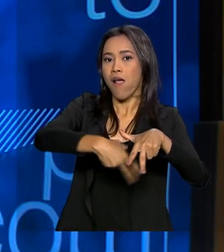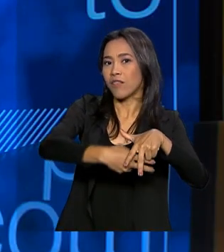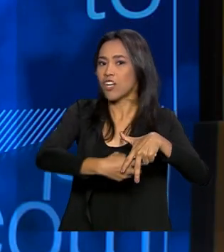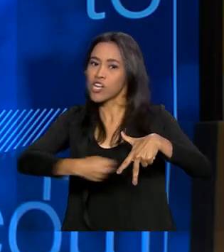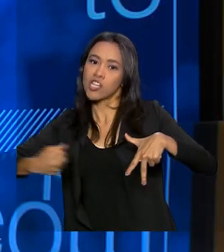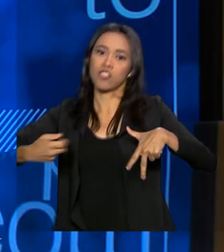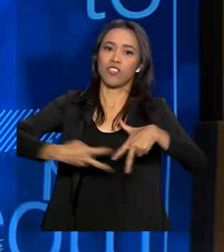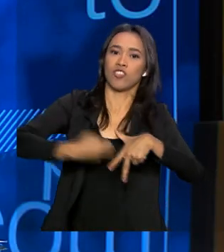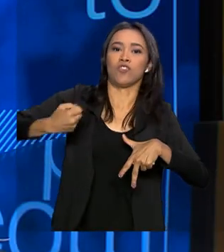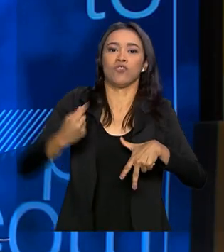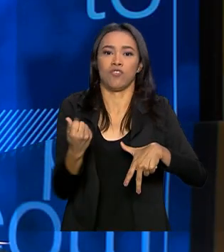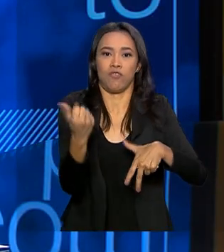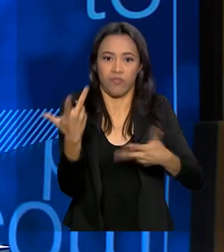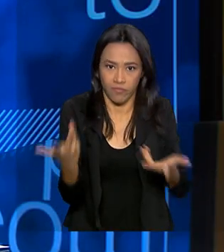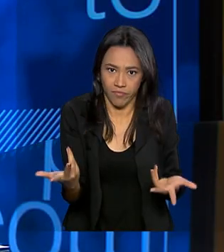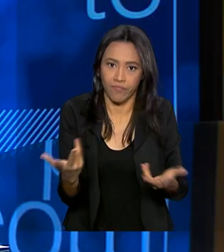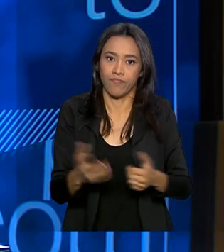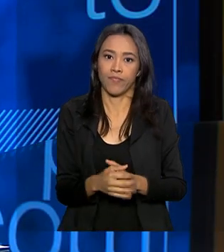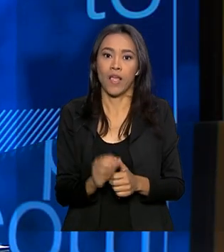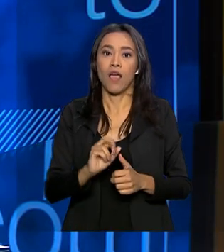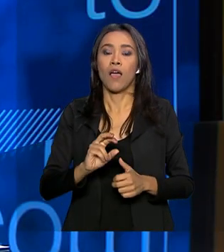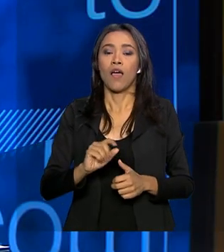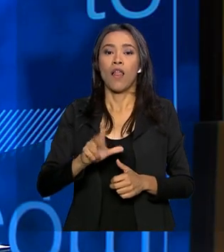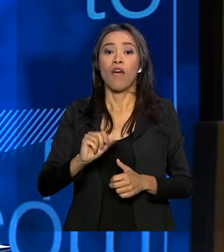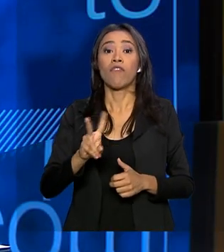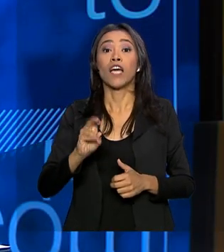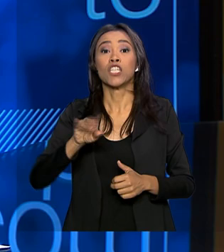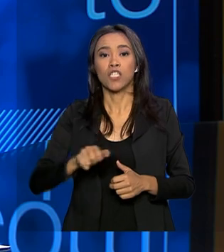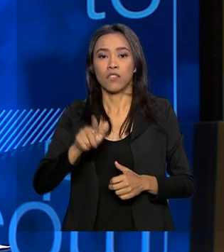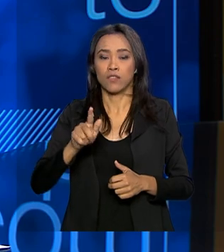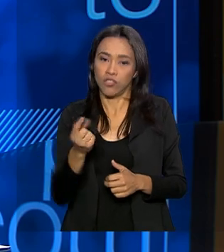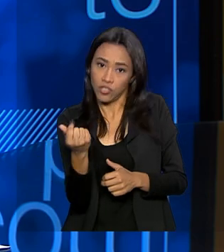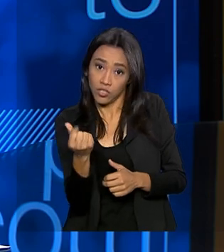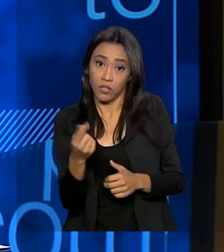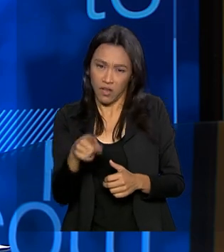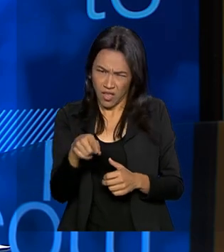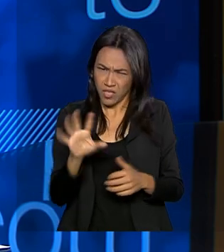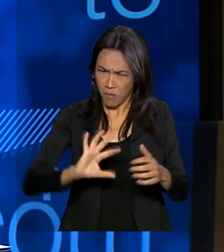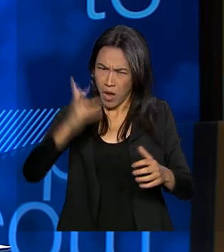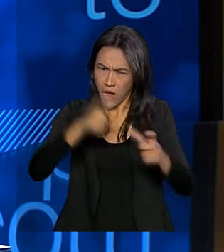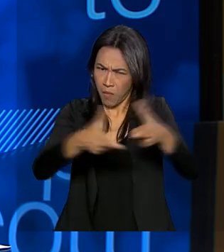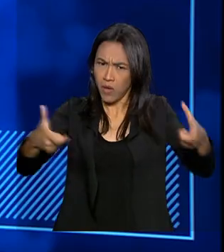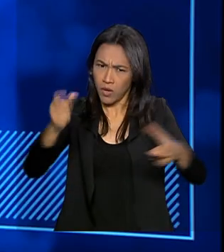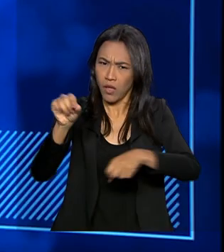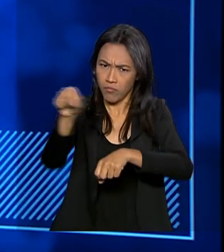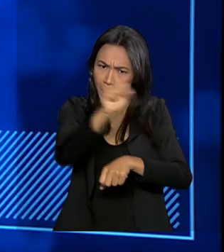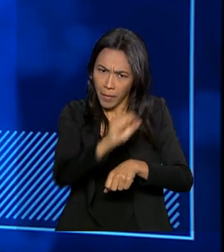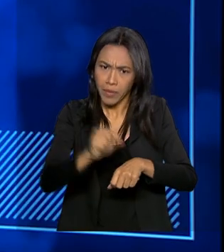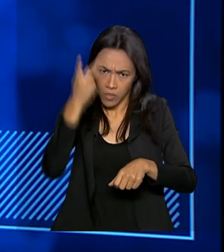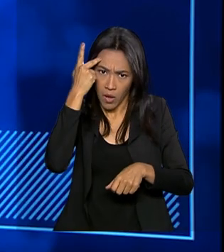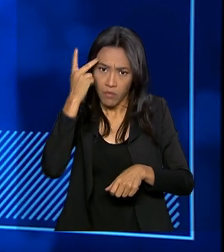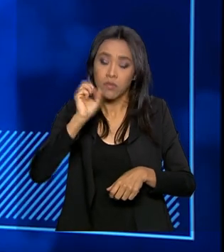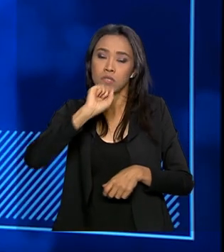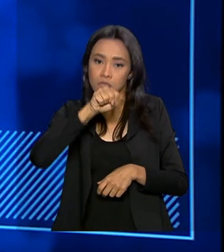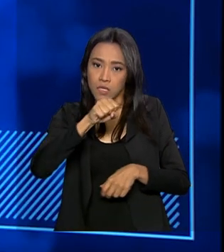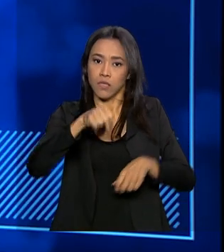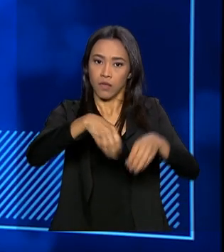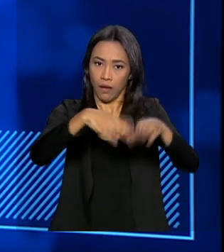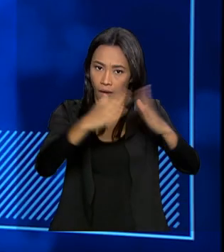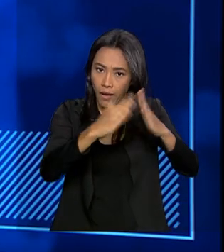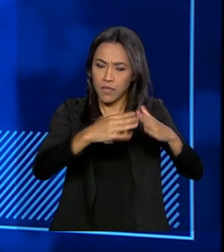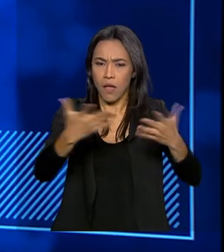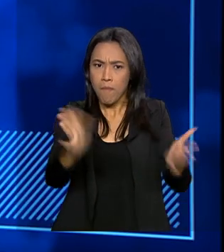a maioria dos bens se encontra no estado de São Paulo? É possível fazer essa análise? Os bens móveis, sim, mas